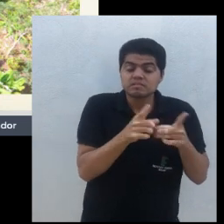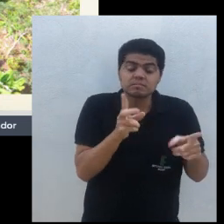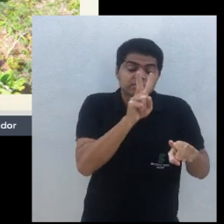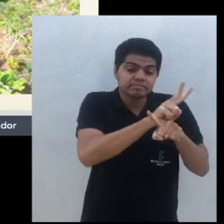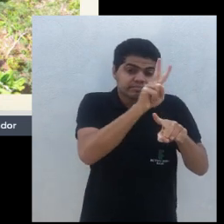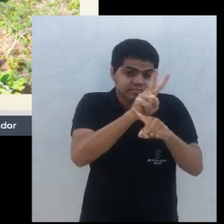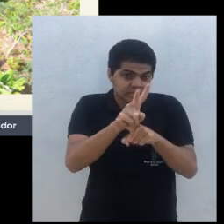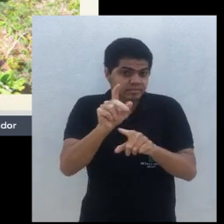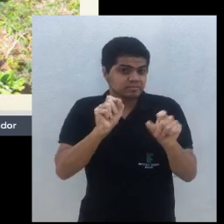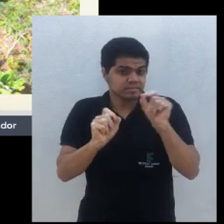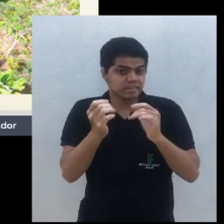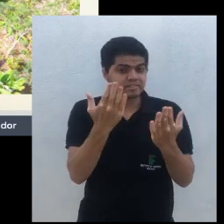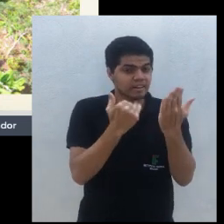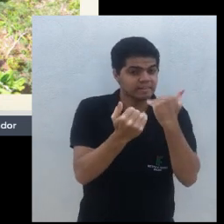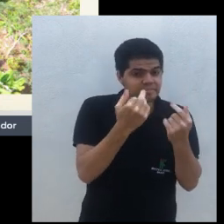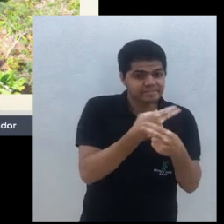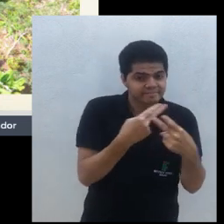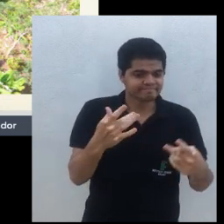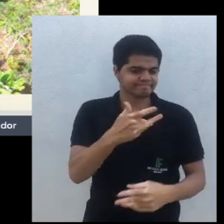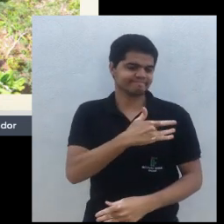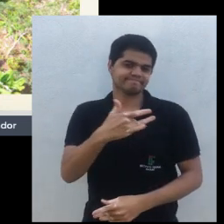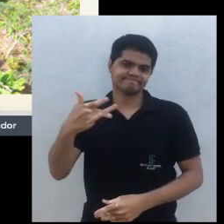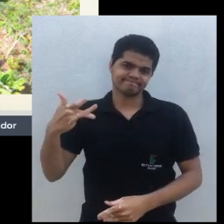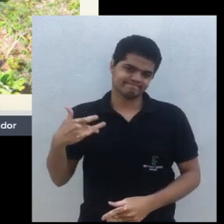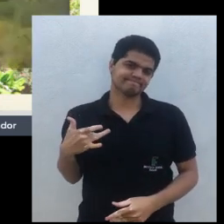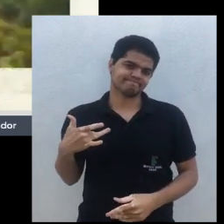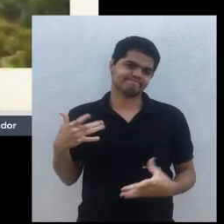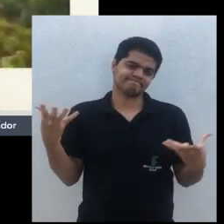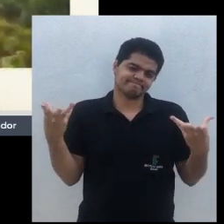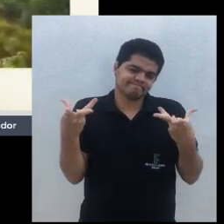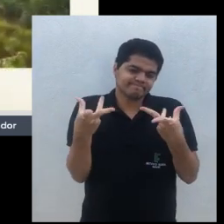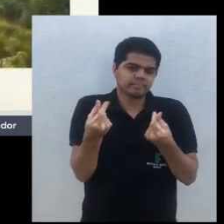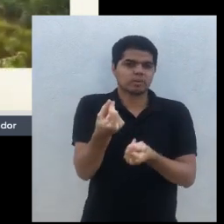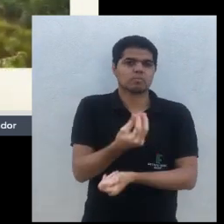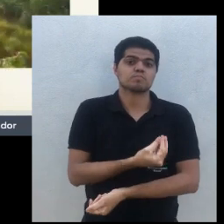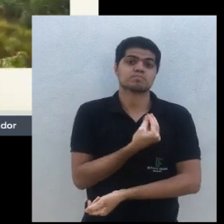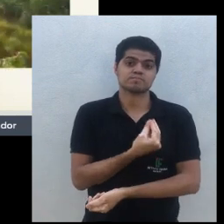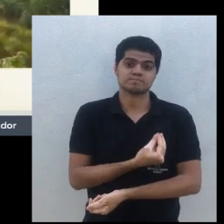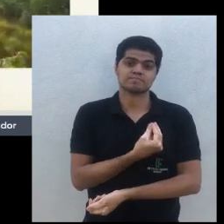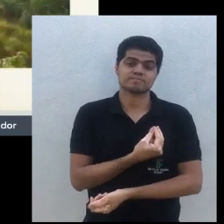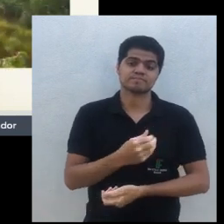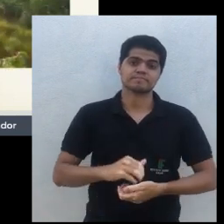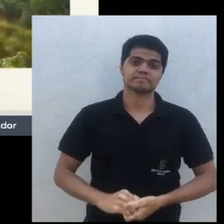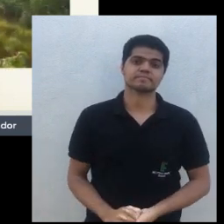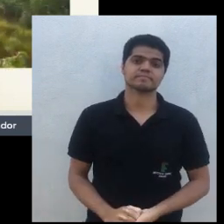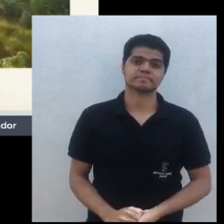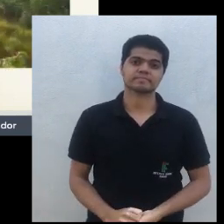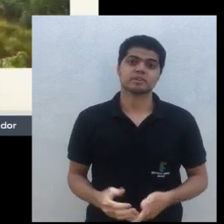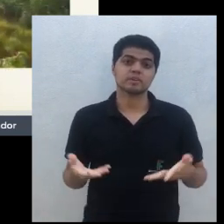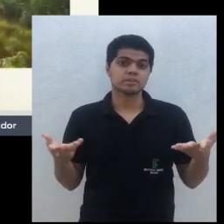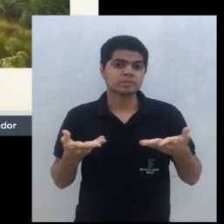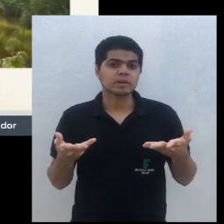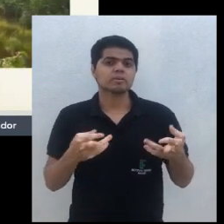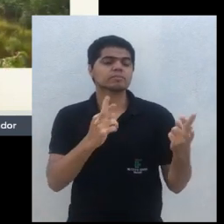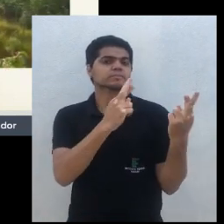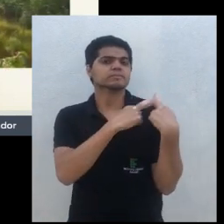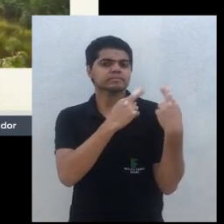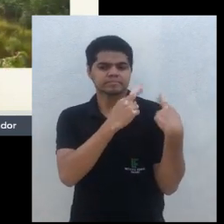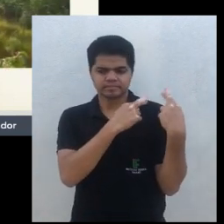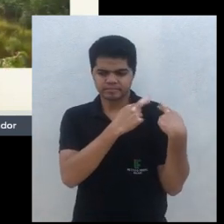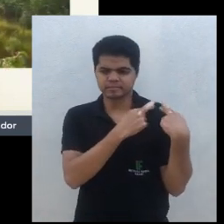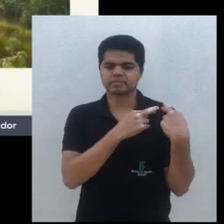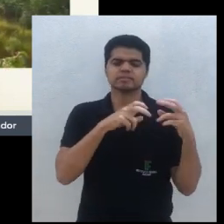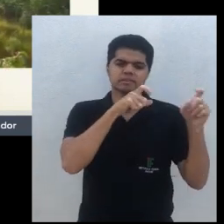alimentar, renda familiar, saúde, qualidade de vida. Então, nesse papel da agrofloresta